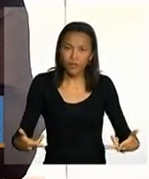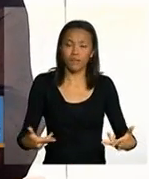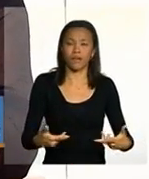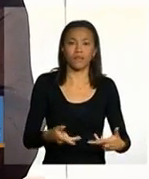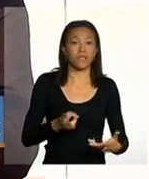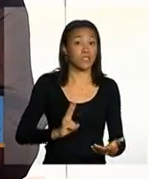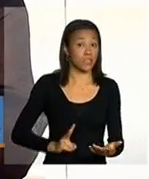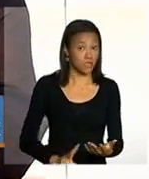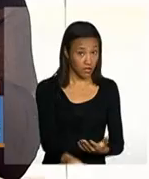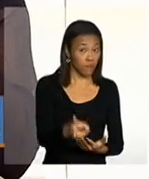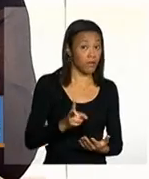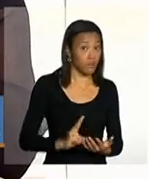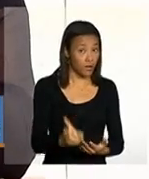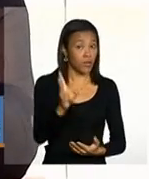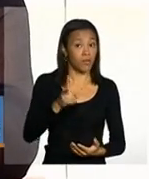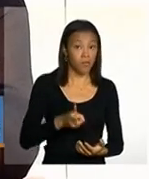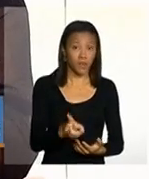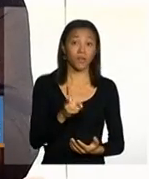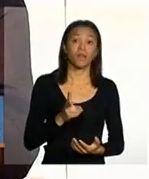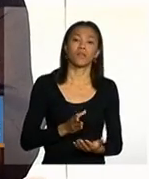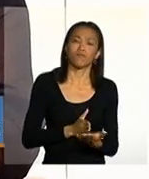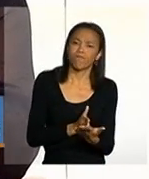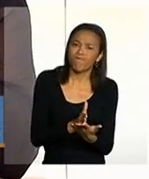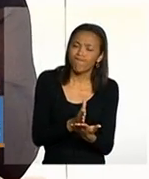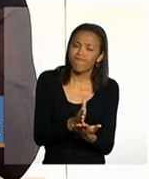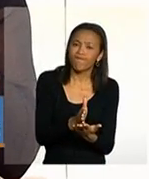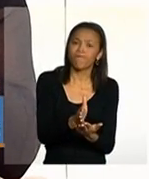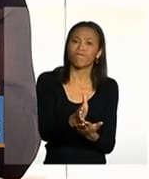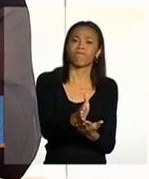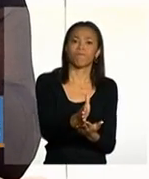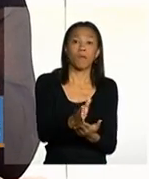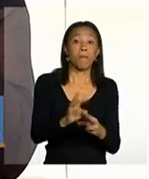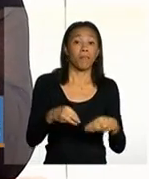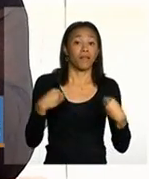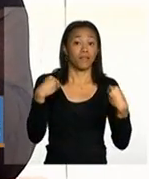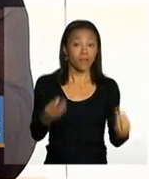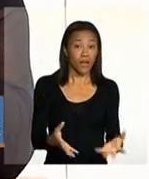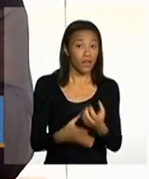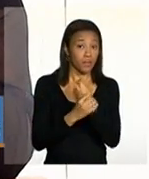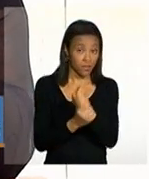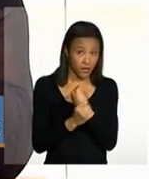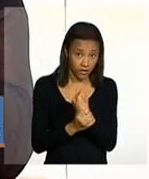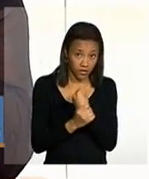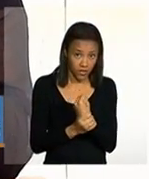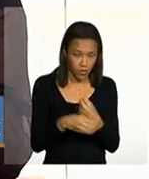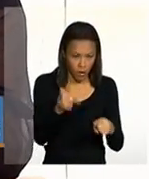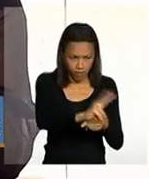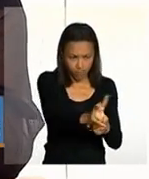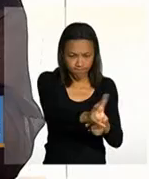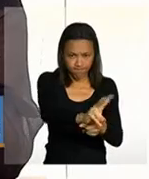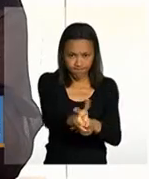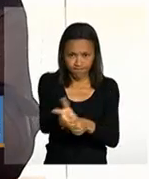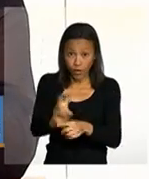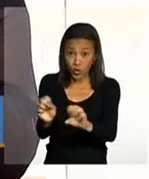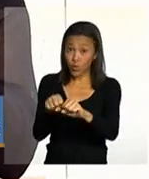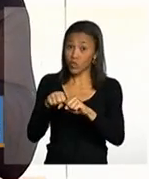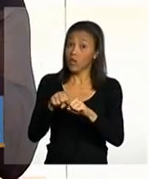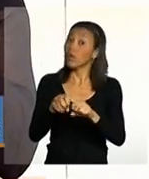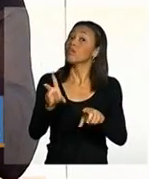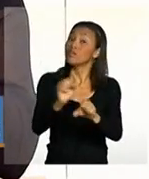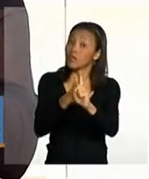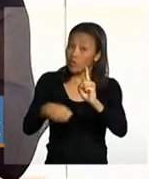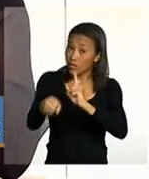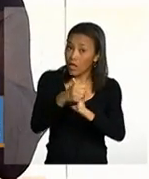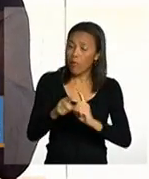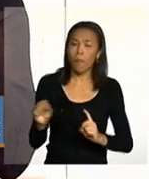periódica continuada garantindo a vigilância social dos municípios